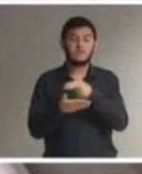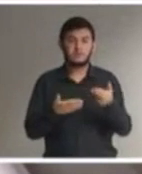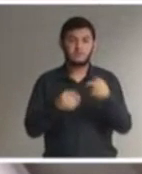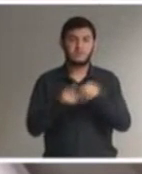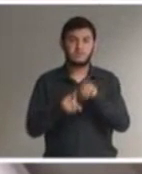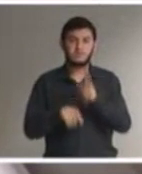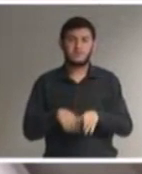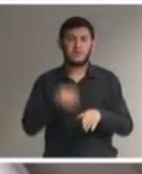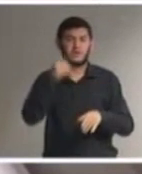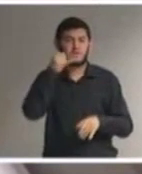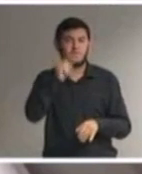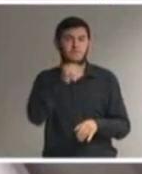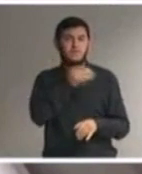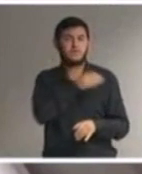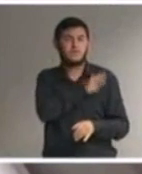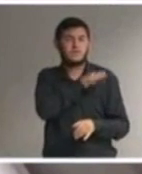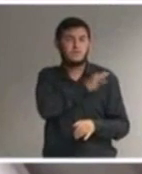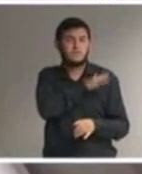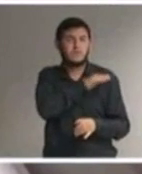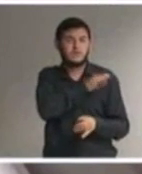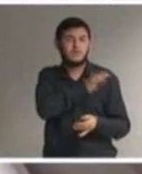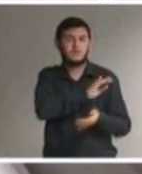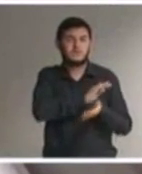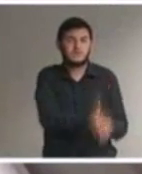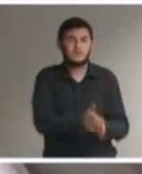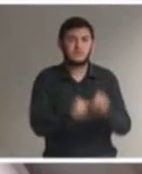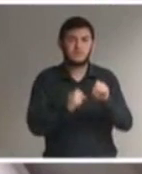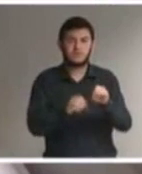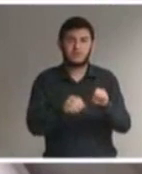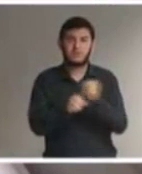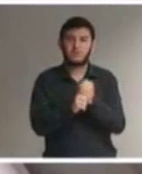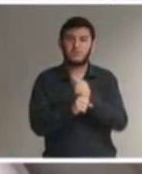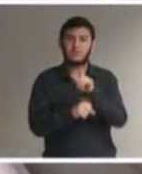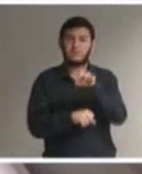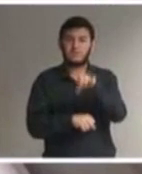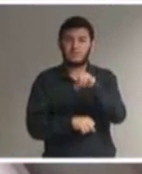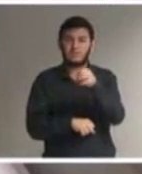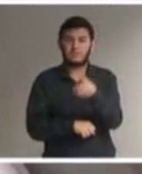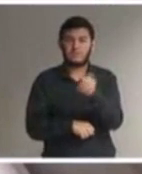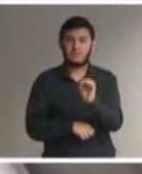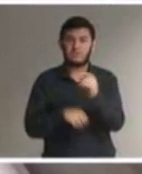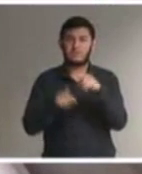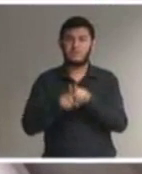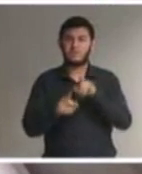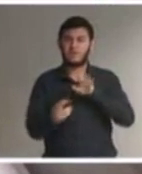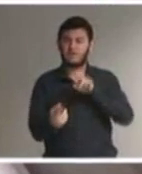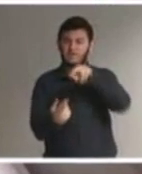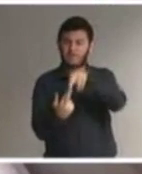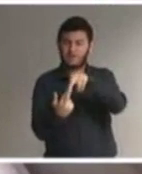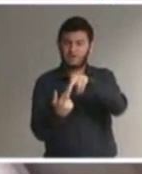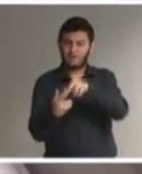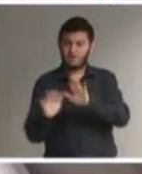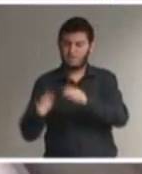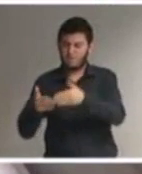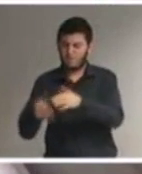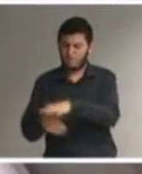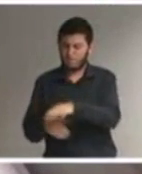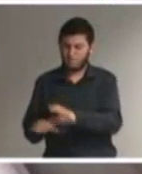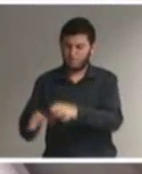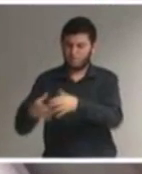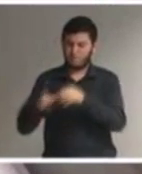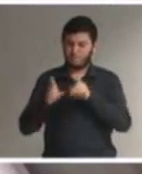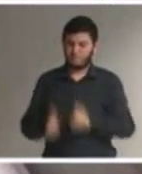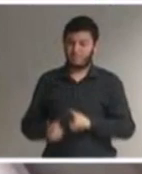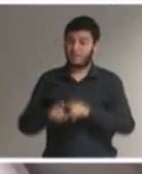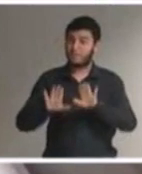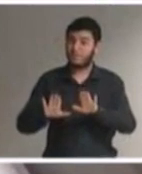no campo do ensino de 1960 não se referia às pessoas com deficiência. Ainda assim, esse documento